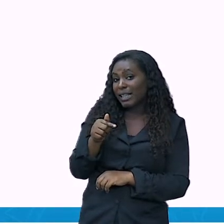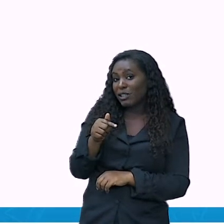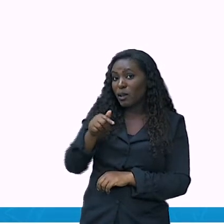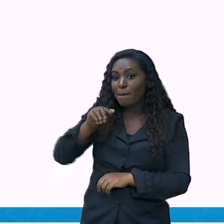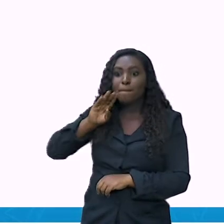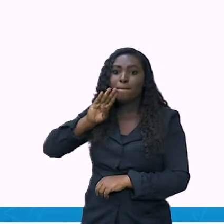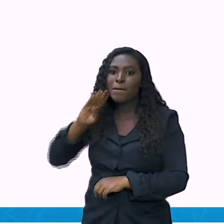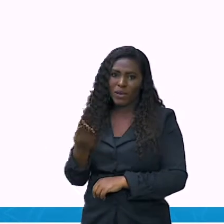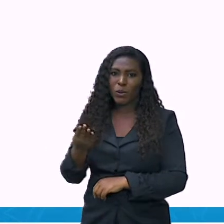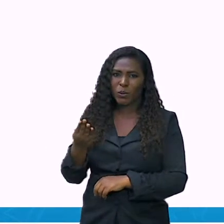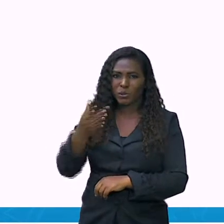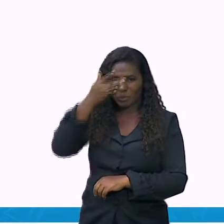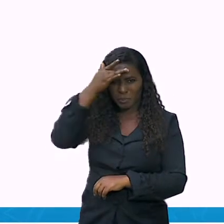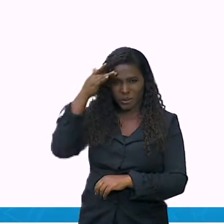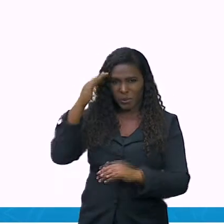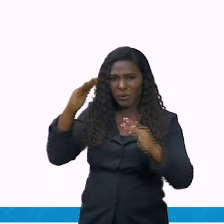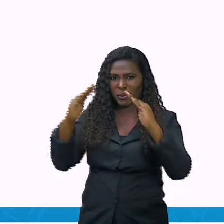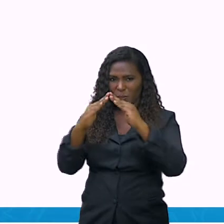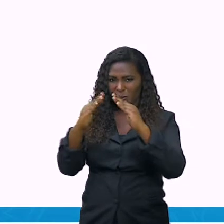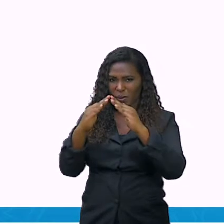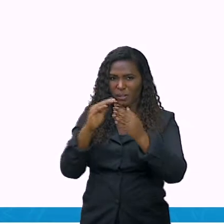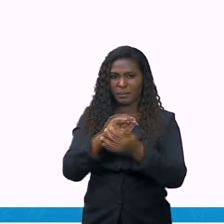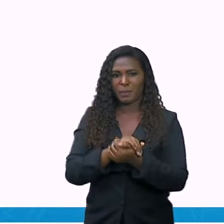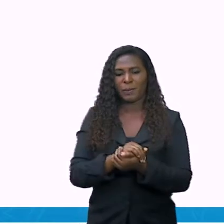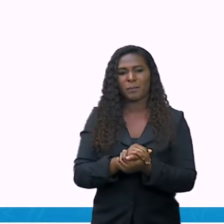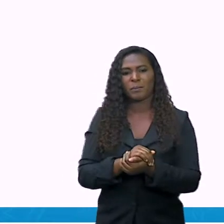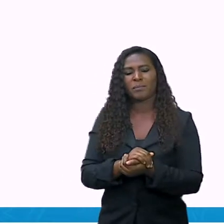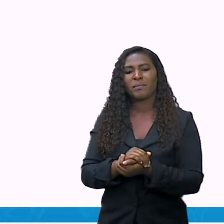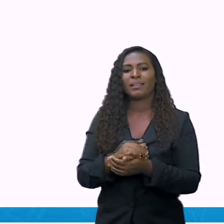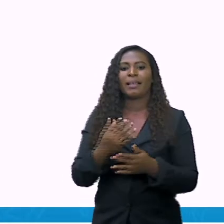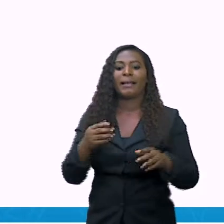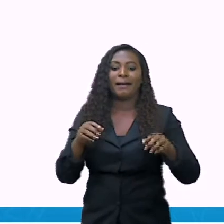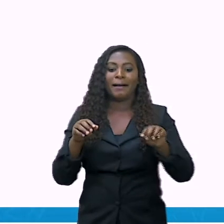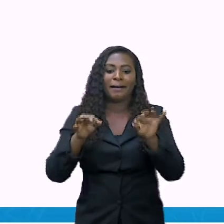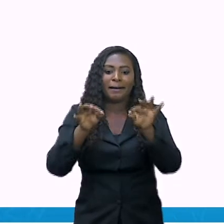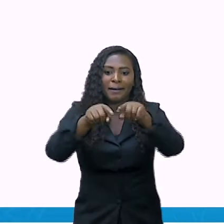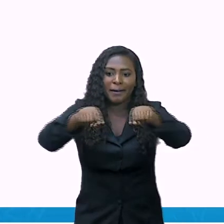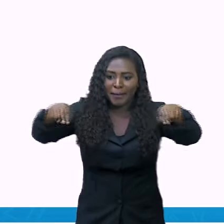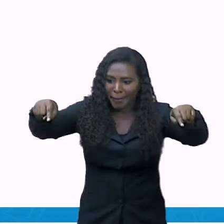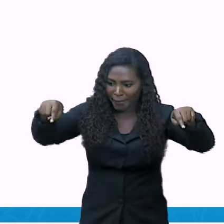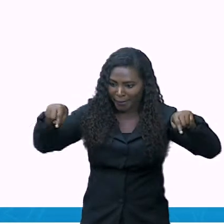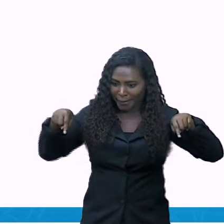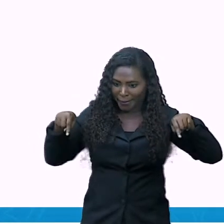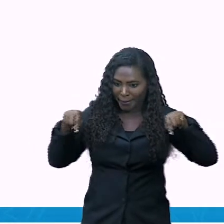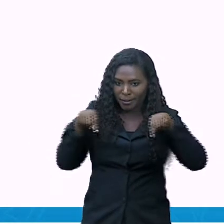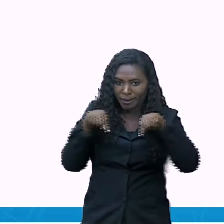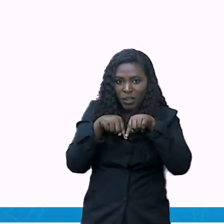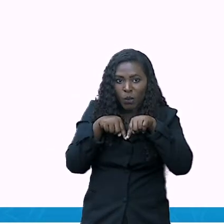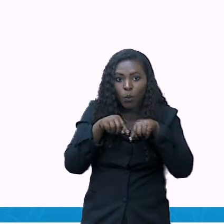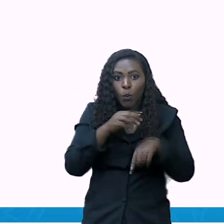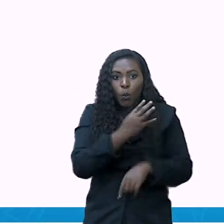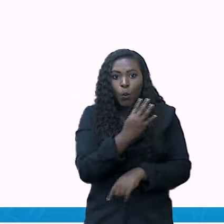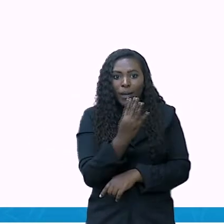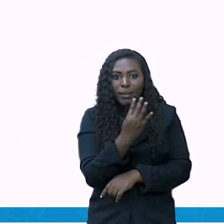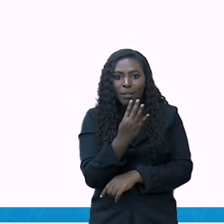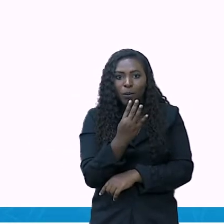44 milhões de quilômetros quadrados. Só tem um detalhe,